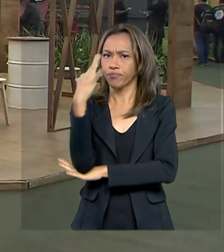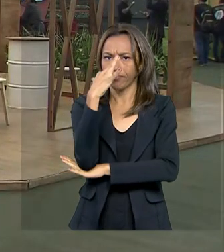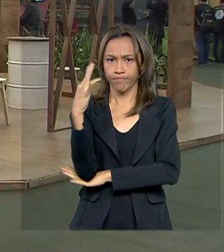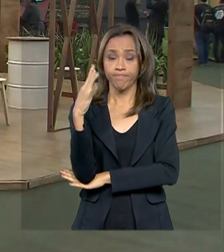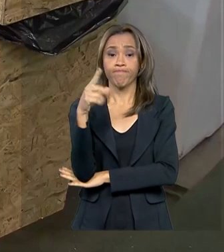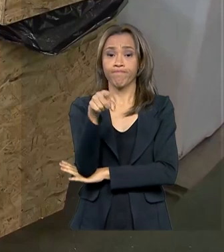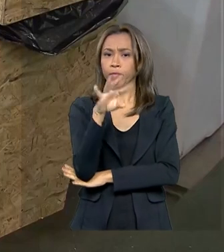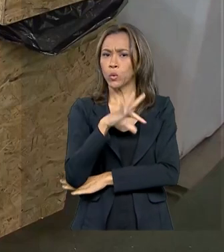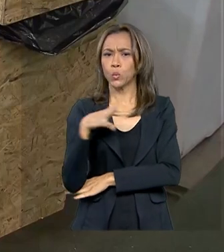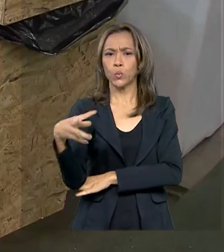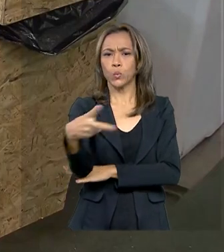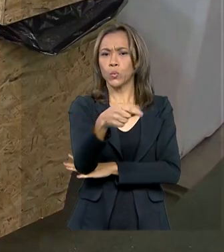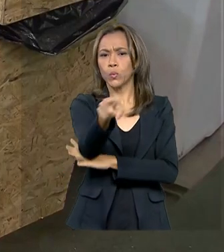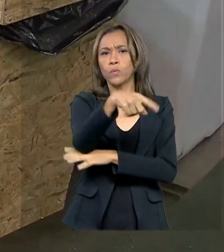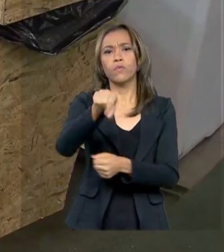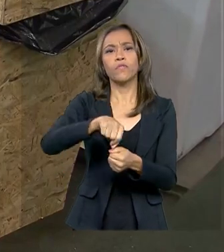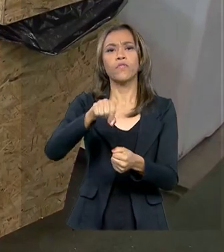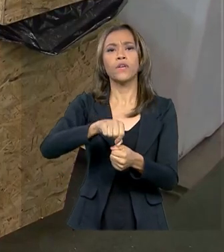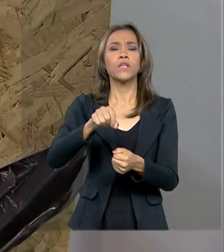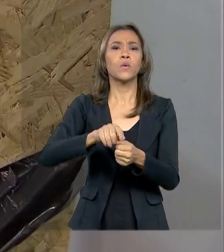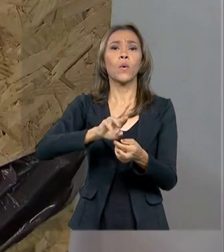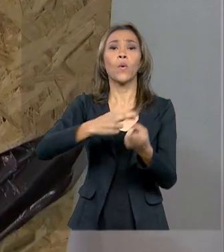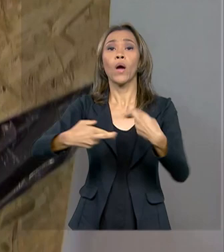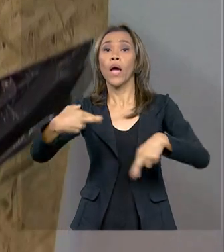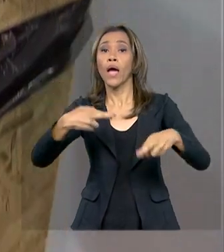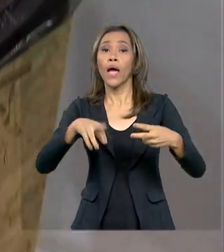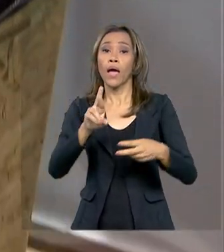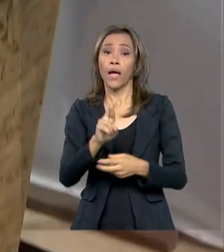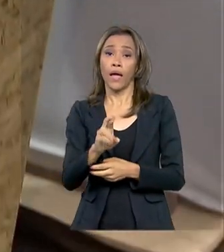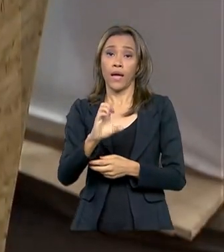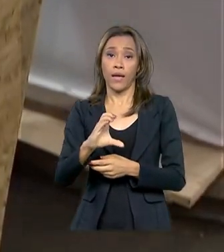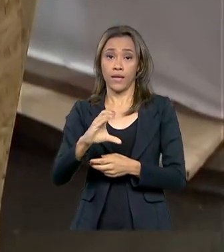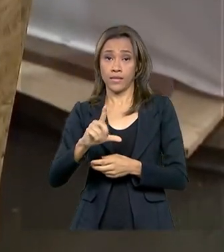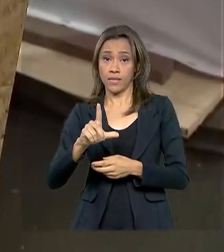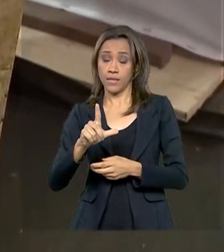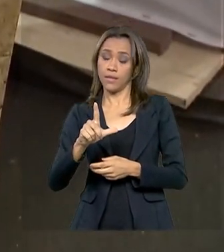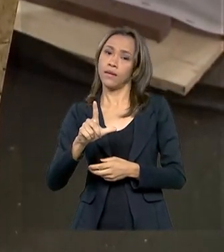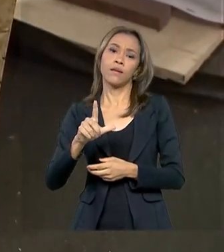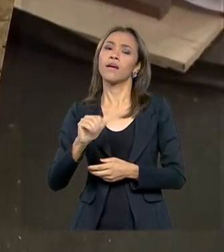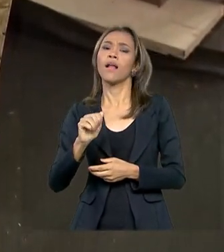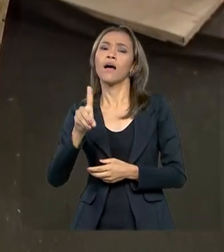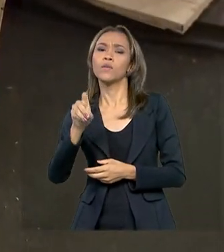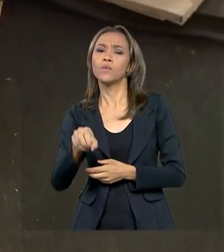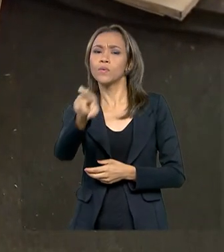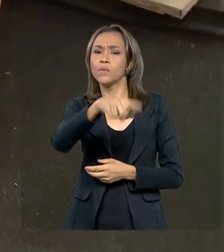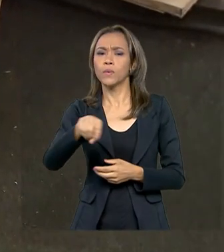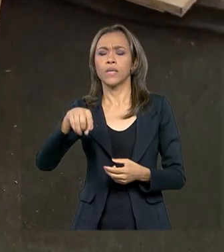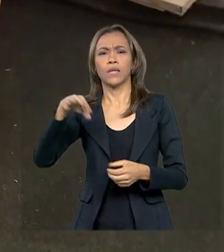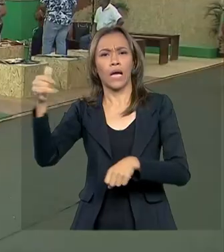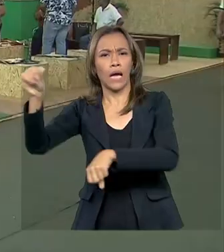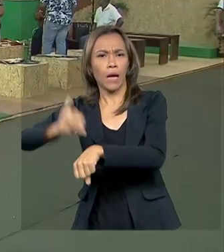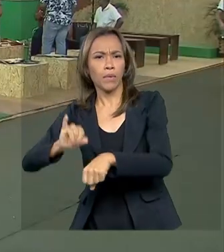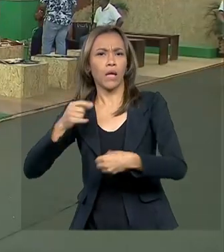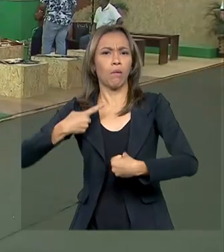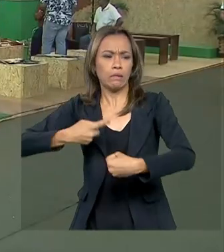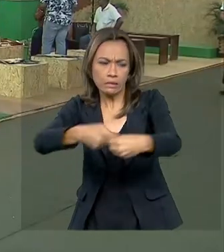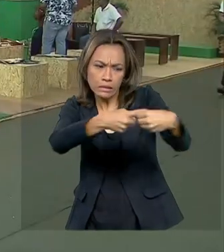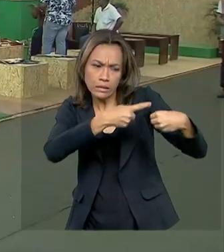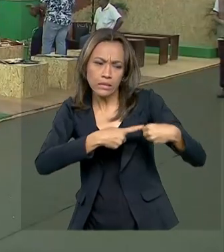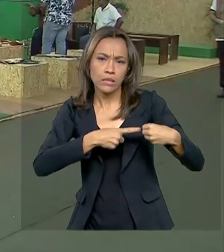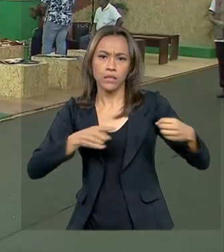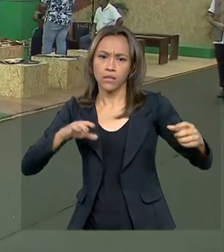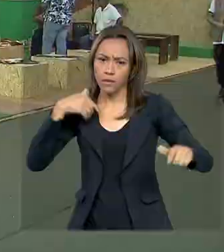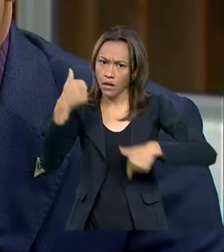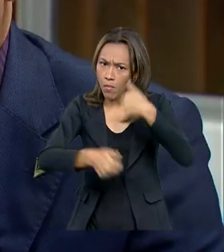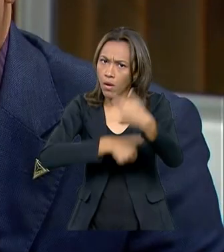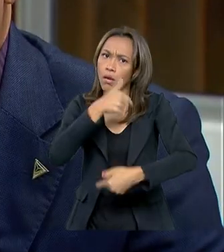confeccionados com materiais reciclados. Mais de 40 marceneiros da capital e do interior do estado trabalharam na